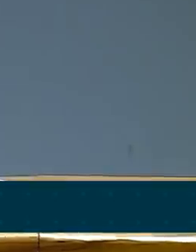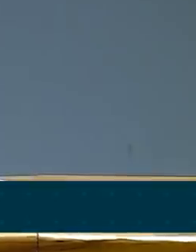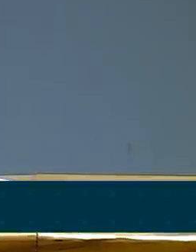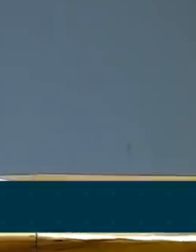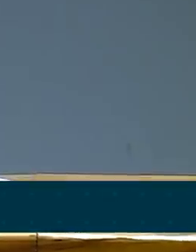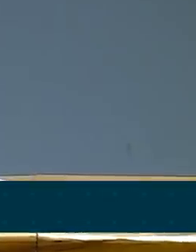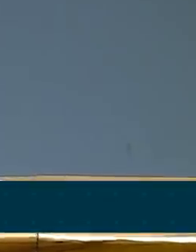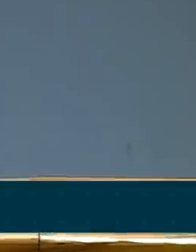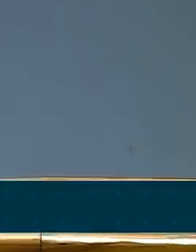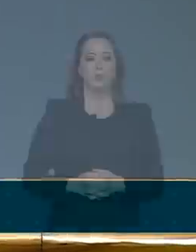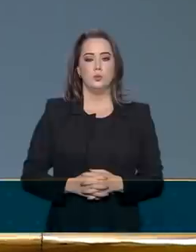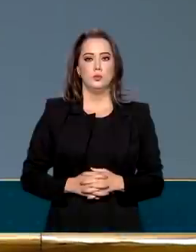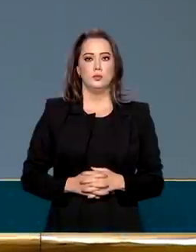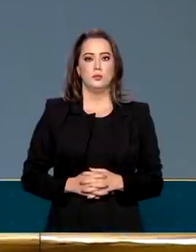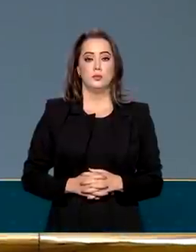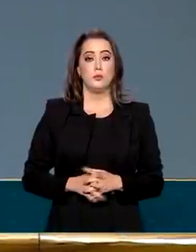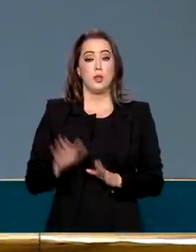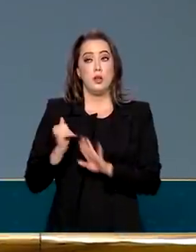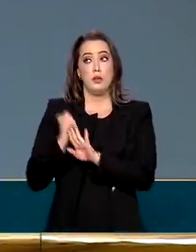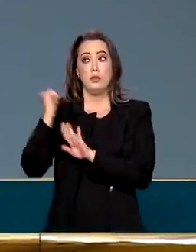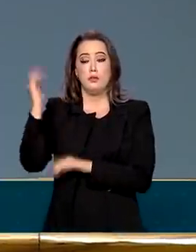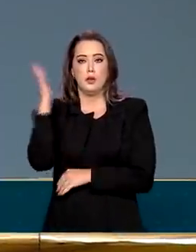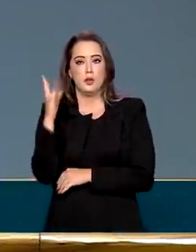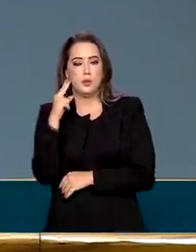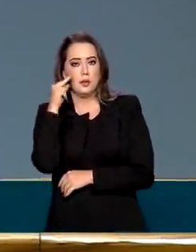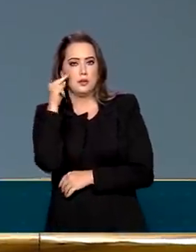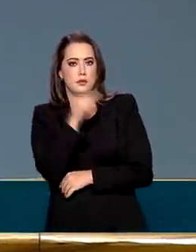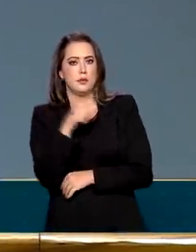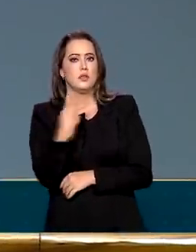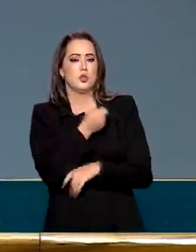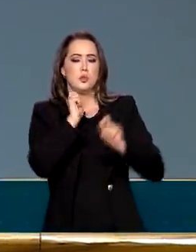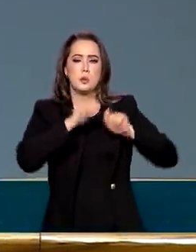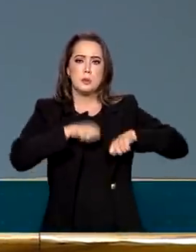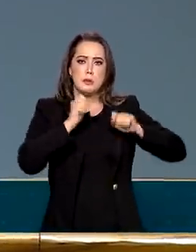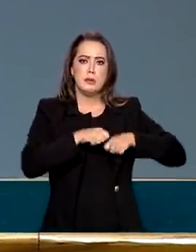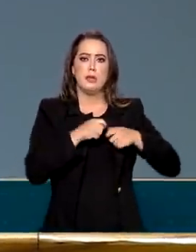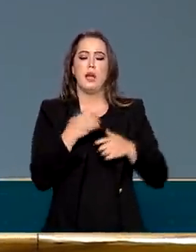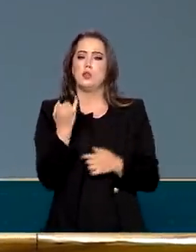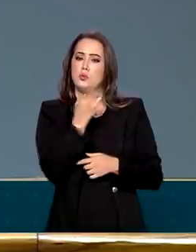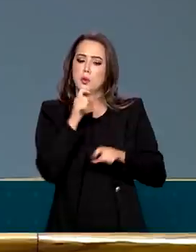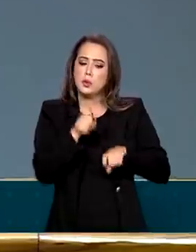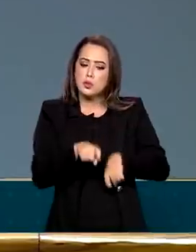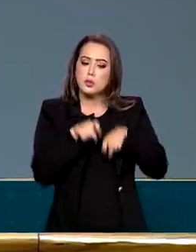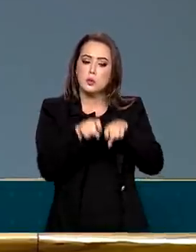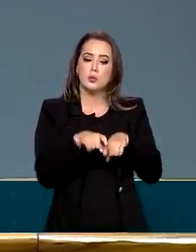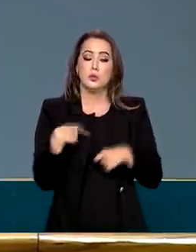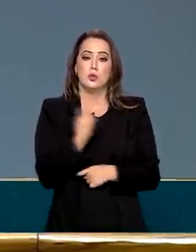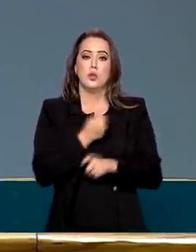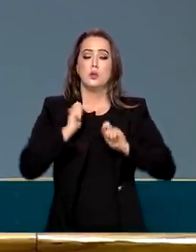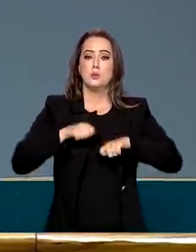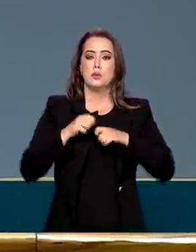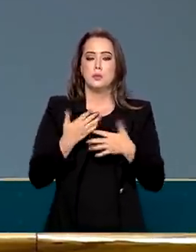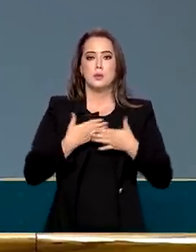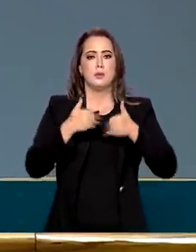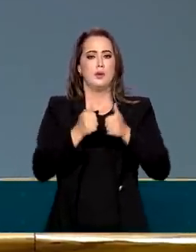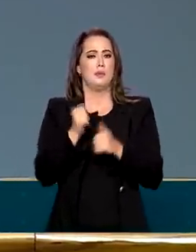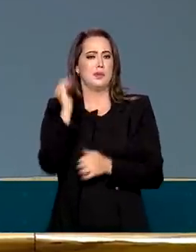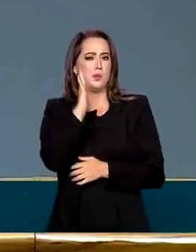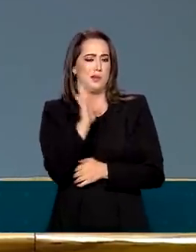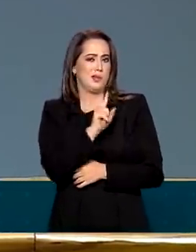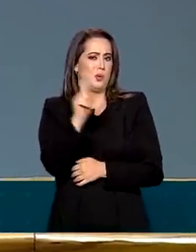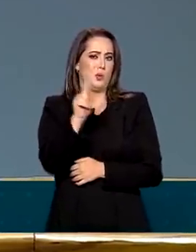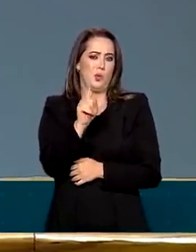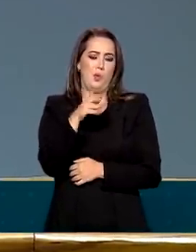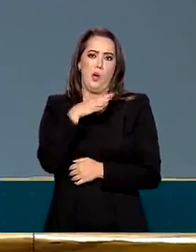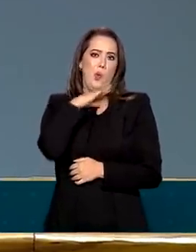e eles justamente forçando um pouco na questão ambiental que certamente nós podemos melhorar. Mas o Brasil não é o vilão da